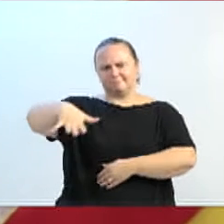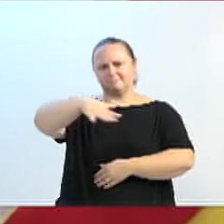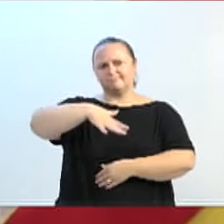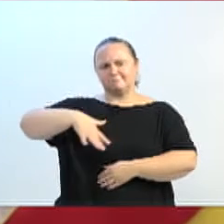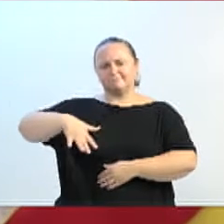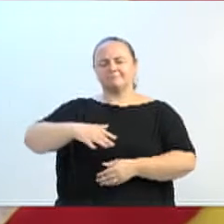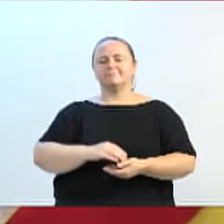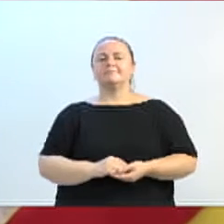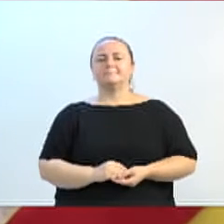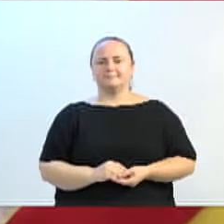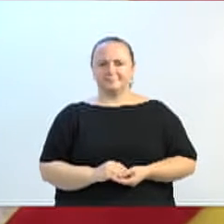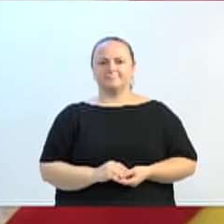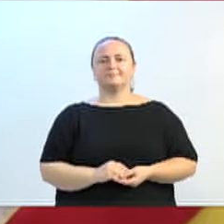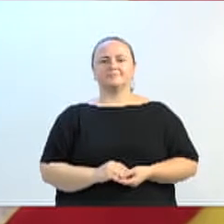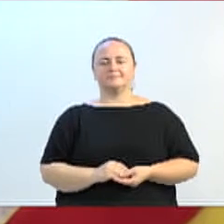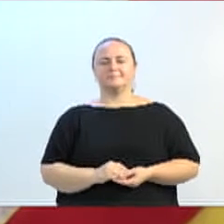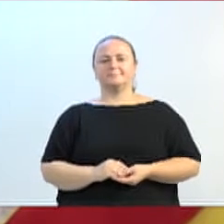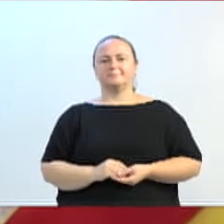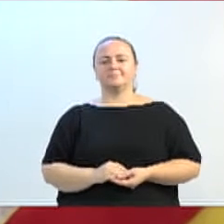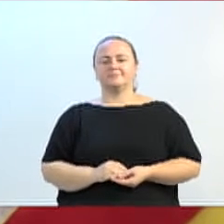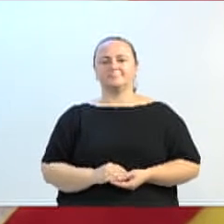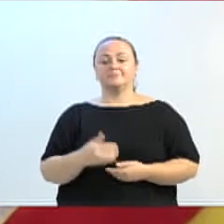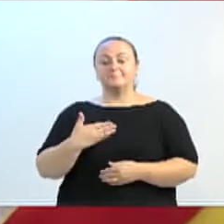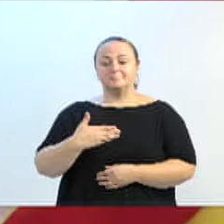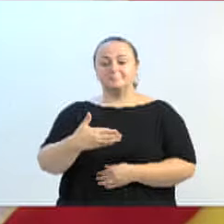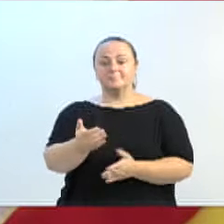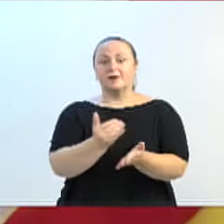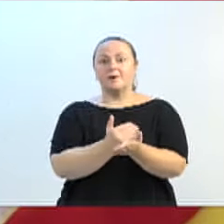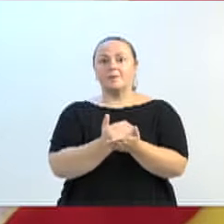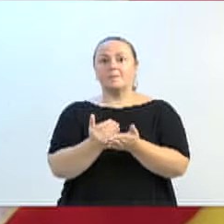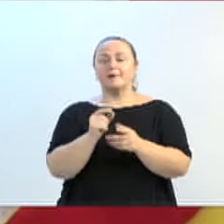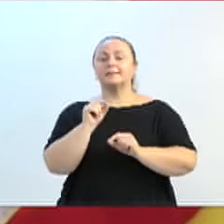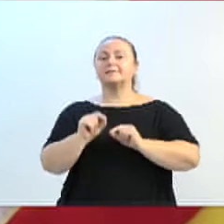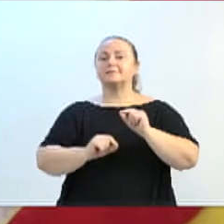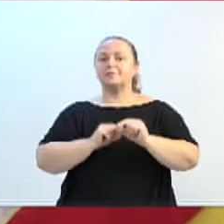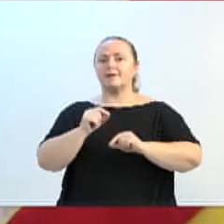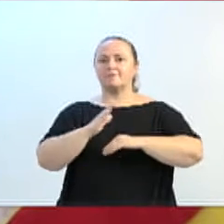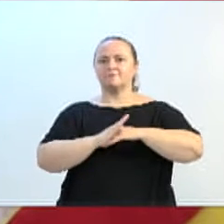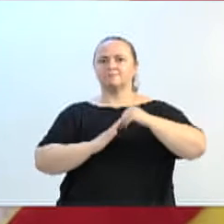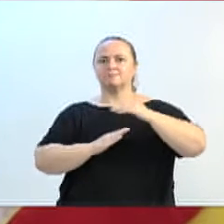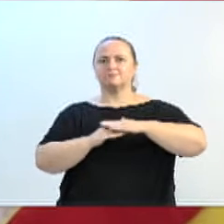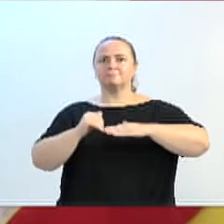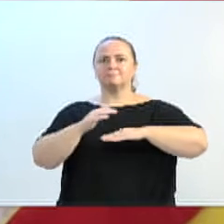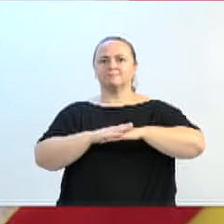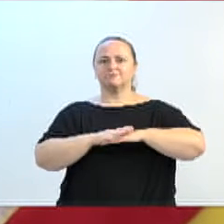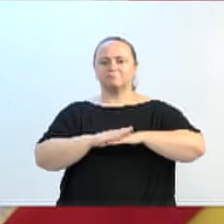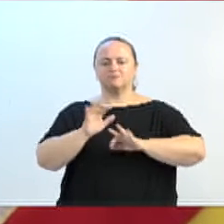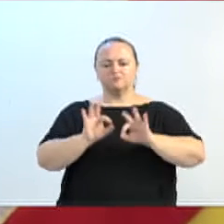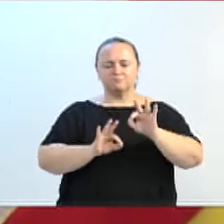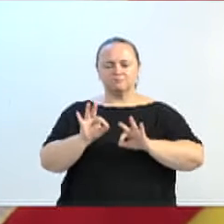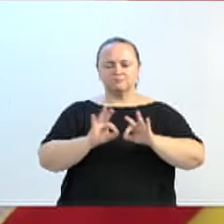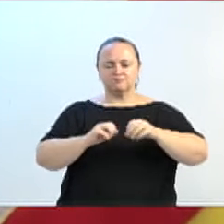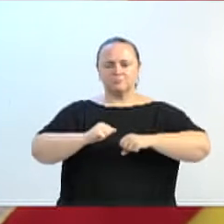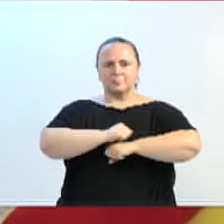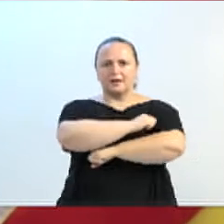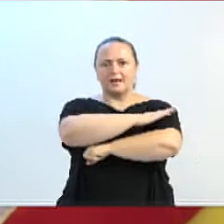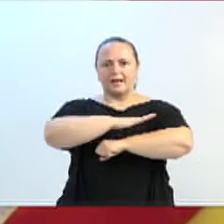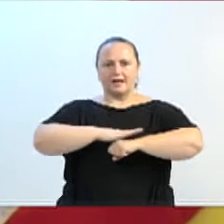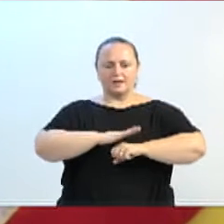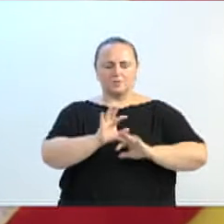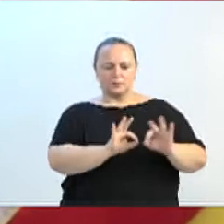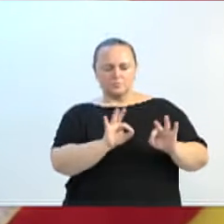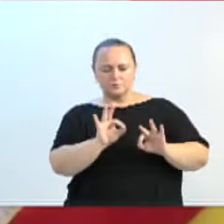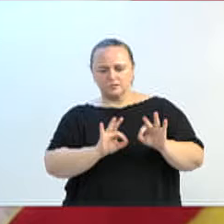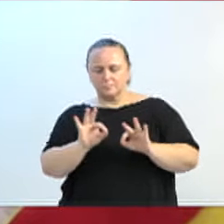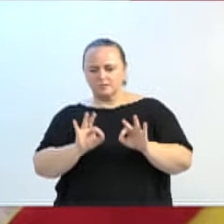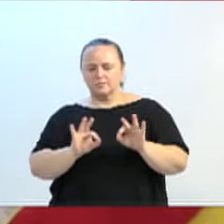dar início à obra de revitalização, de reperfilagem do asfalto da Franz Voles,